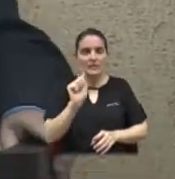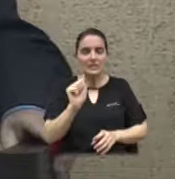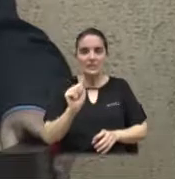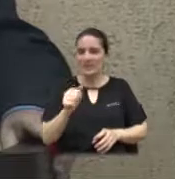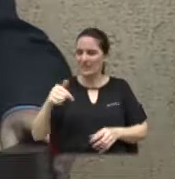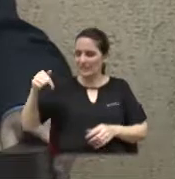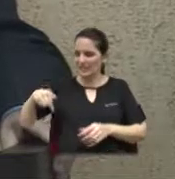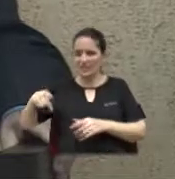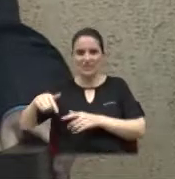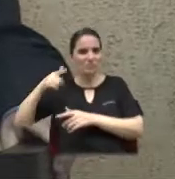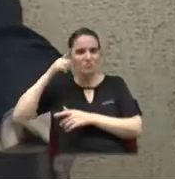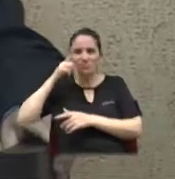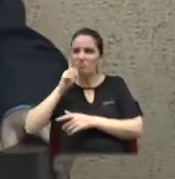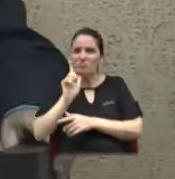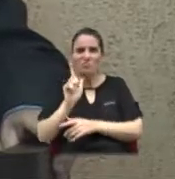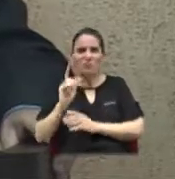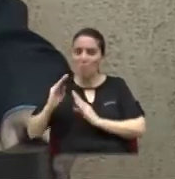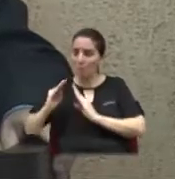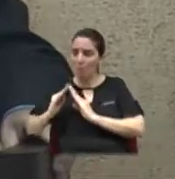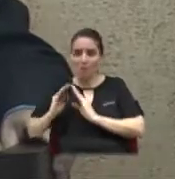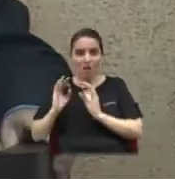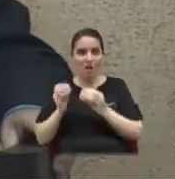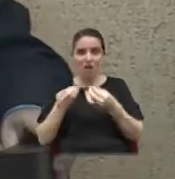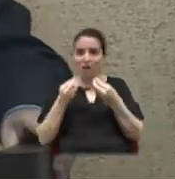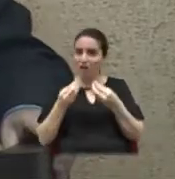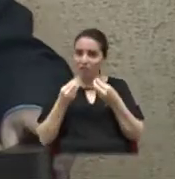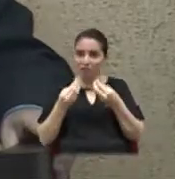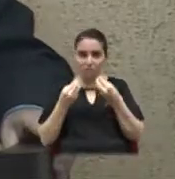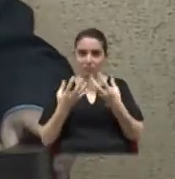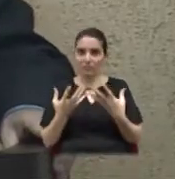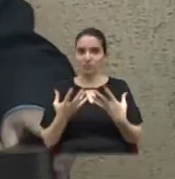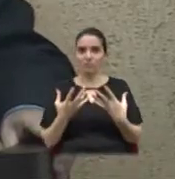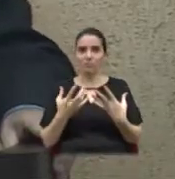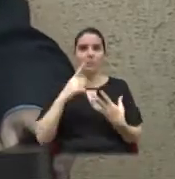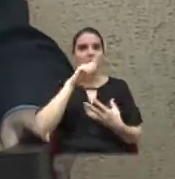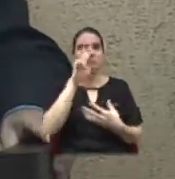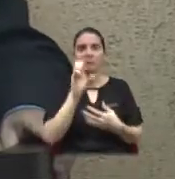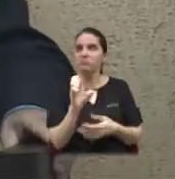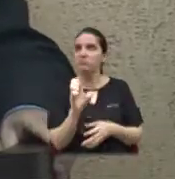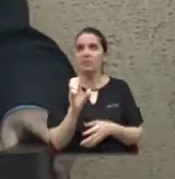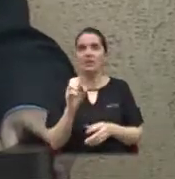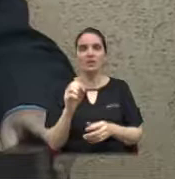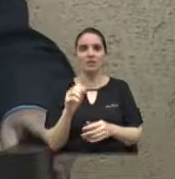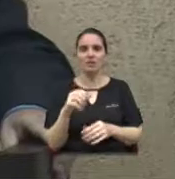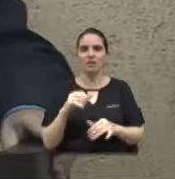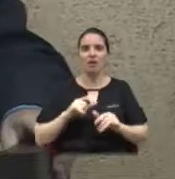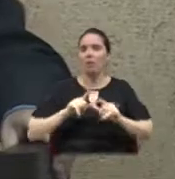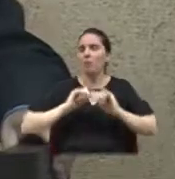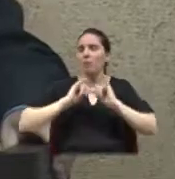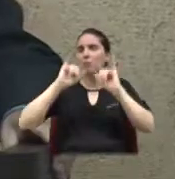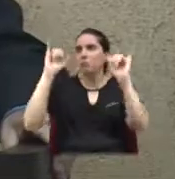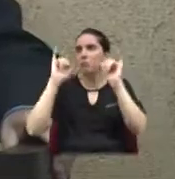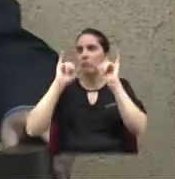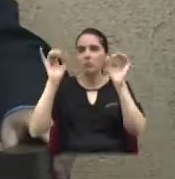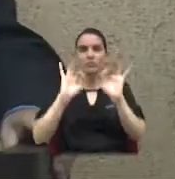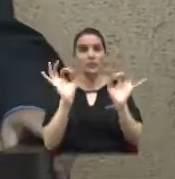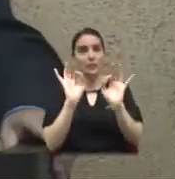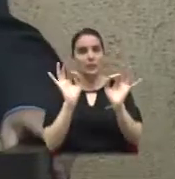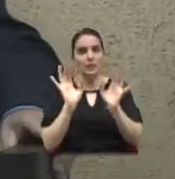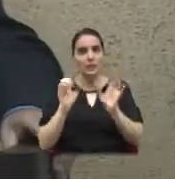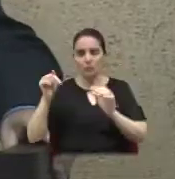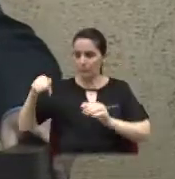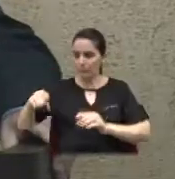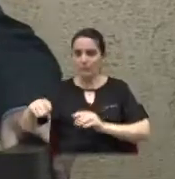bairro do Jaguari. Não é, não estou sendo, ô, não. O bairro do Jaguari, quem mora lá tem que ficar